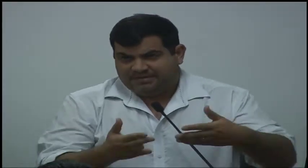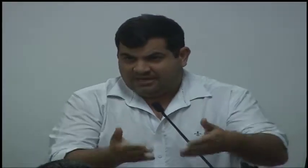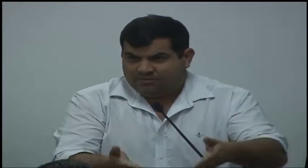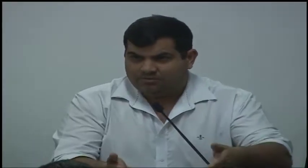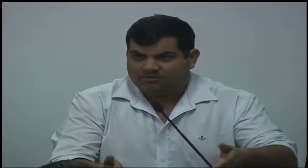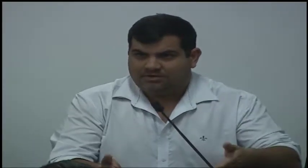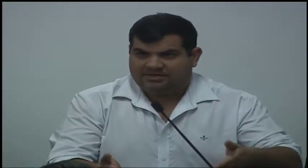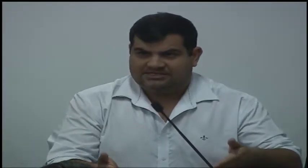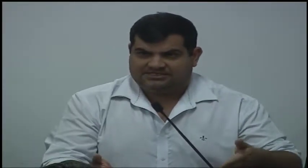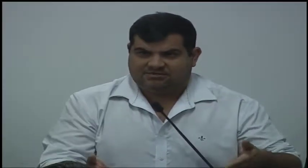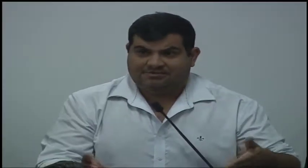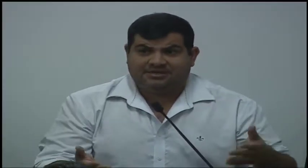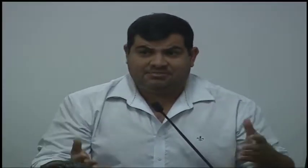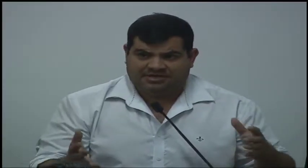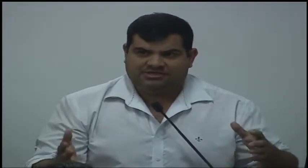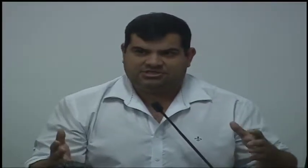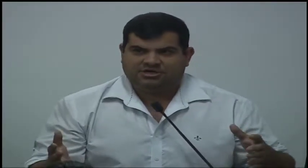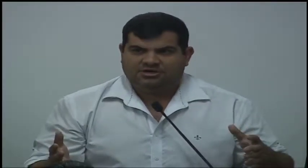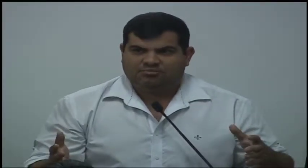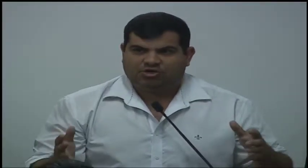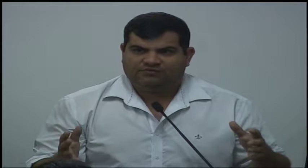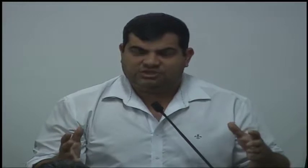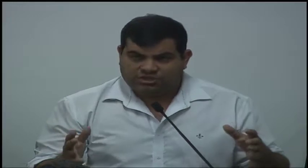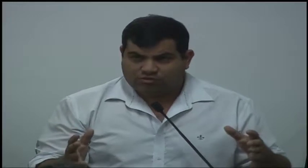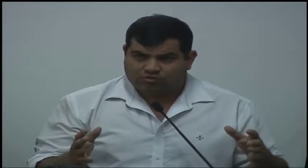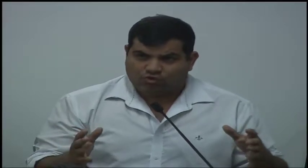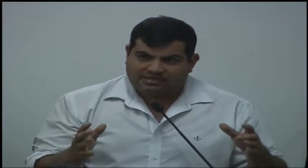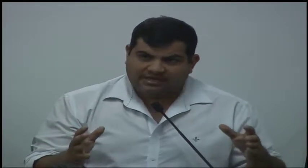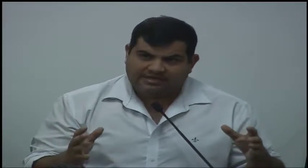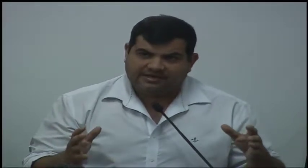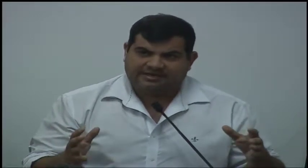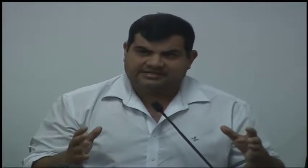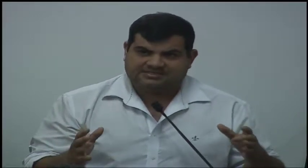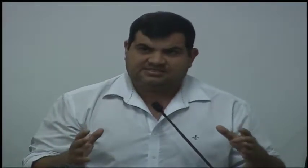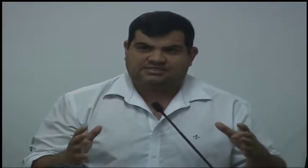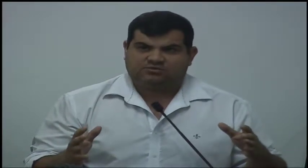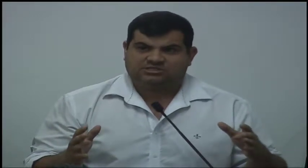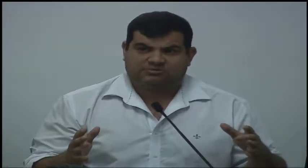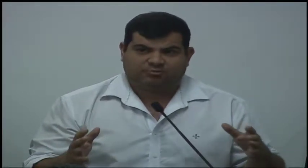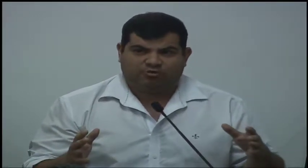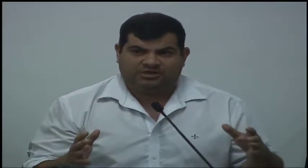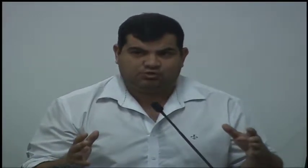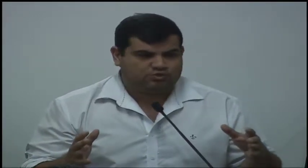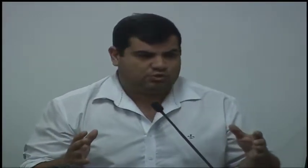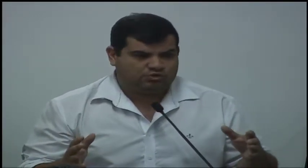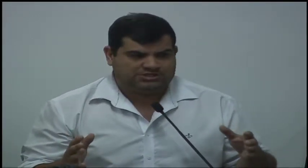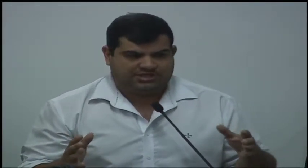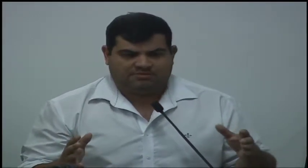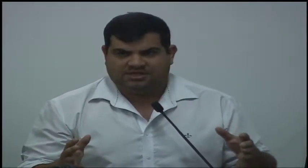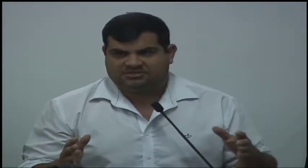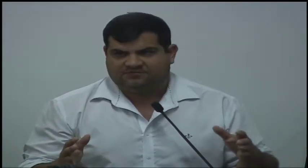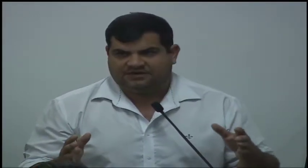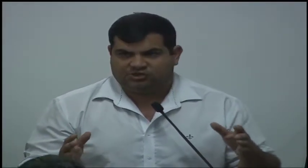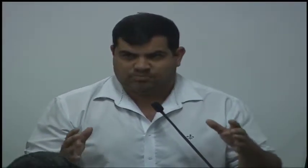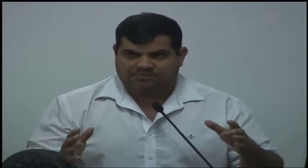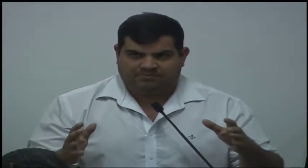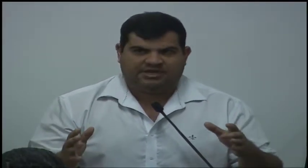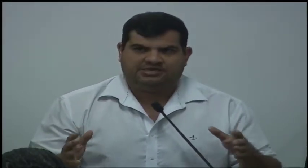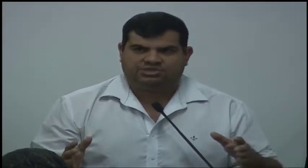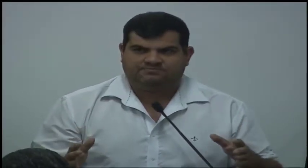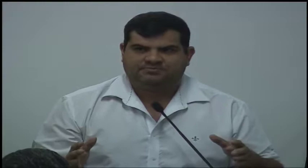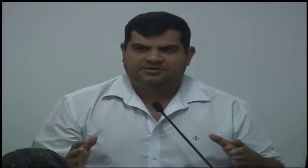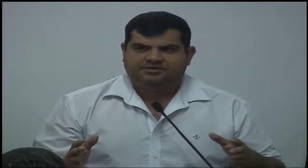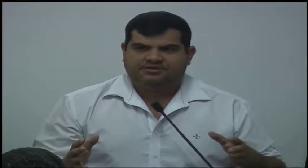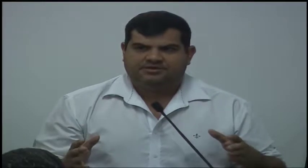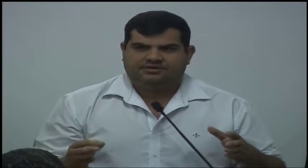primeiro em relação ao meio ambiente, porque eu vejo que toda sessão nós temos pelo menos um ou dois requerimentos que falam sobre meio